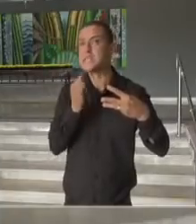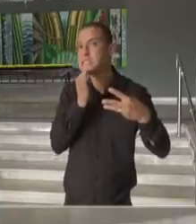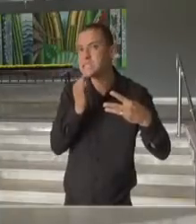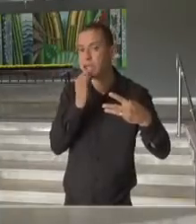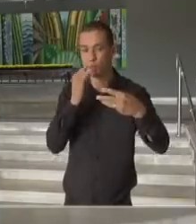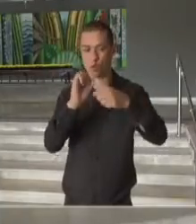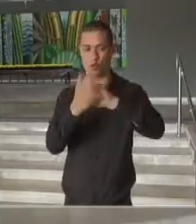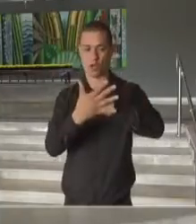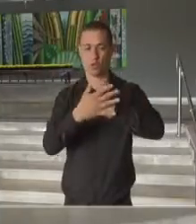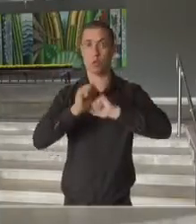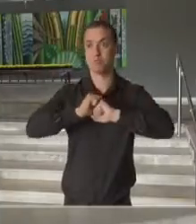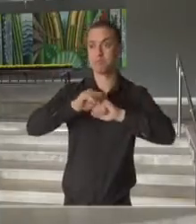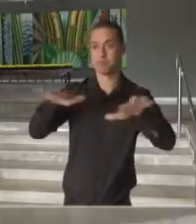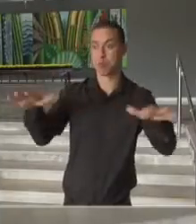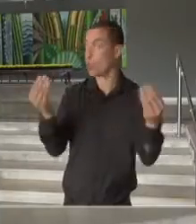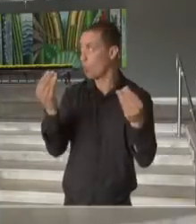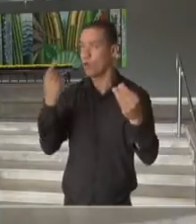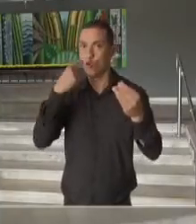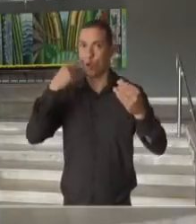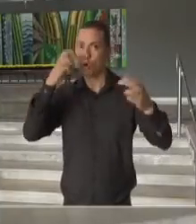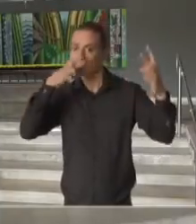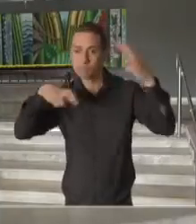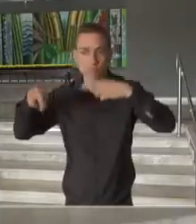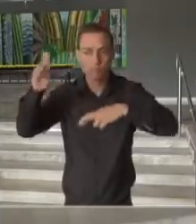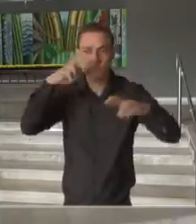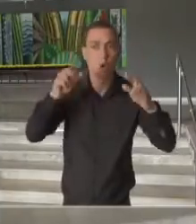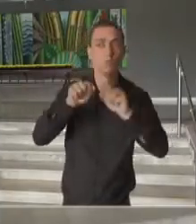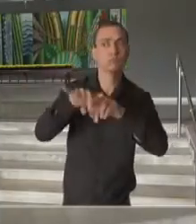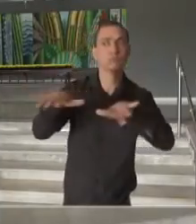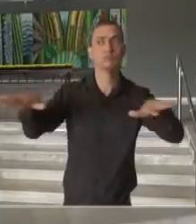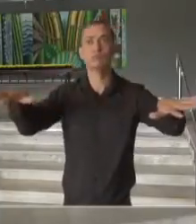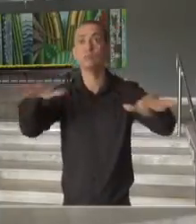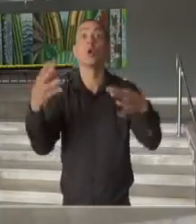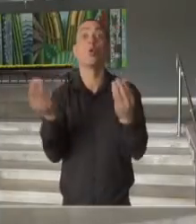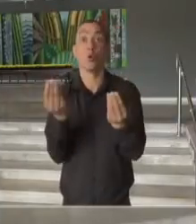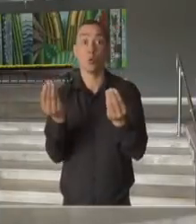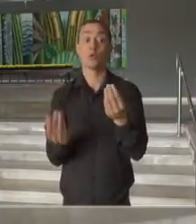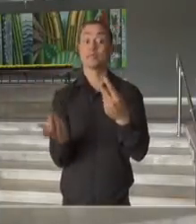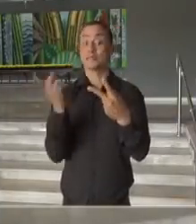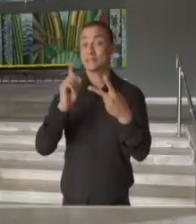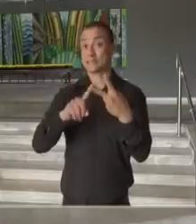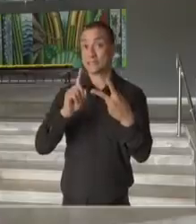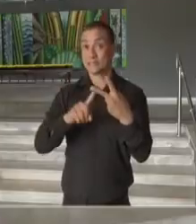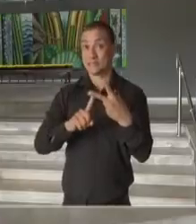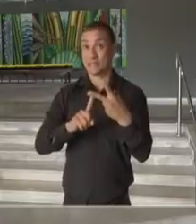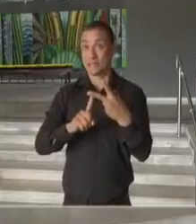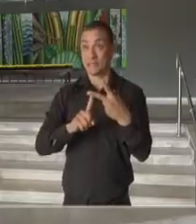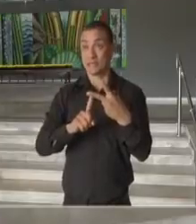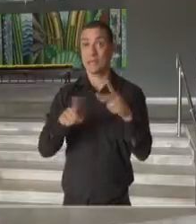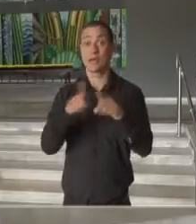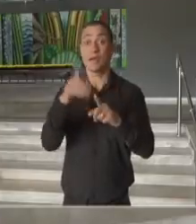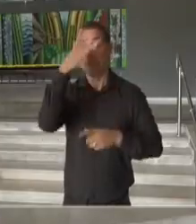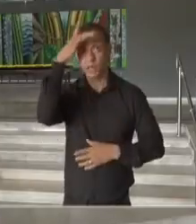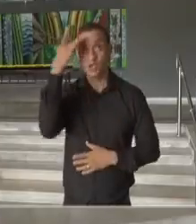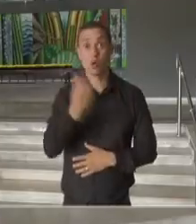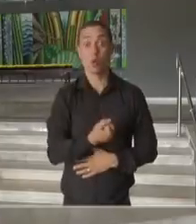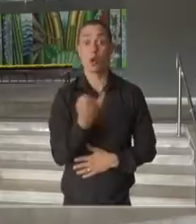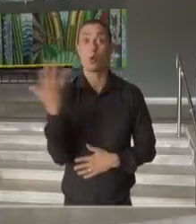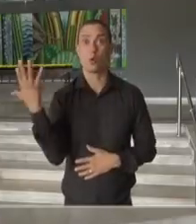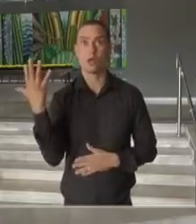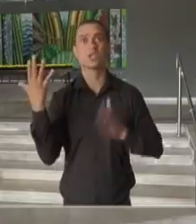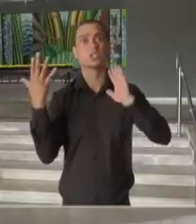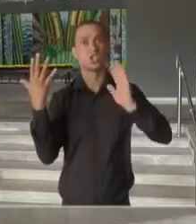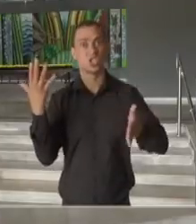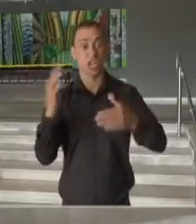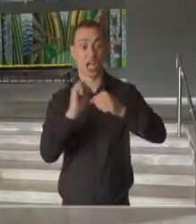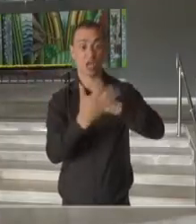vírus, nós vamos monitorar a circulação do vírus e nós vamos monitorar o número de pessoas que apresentam a